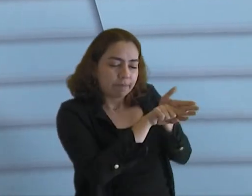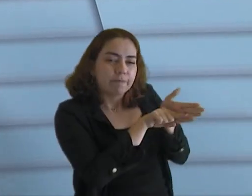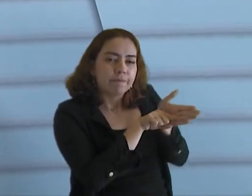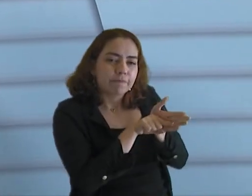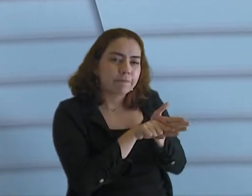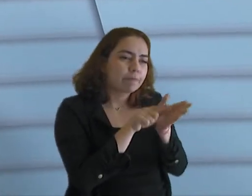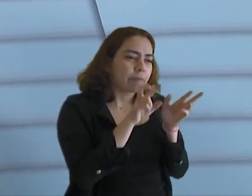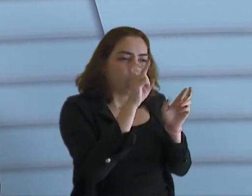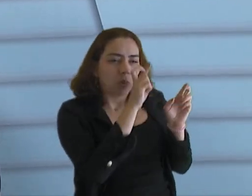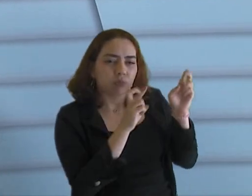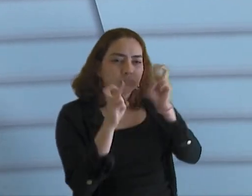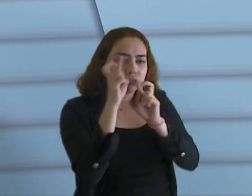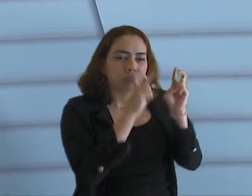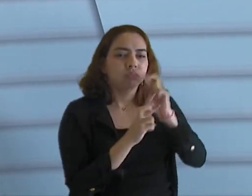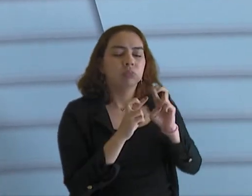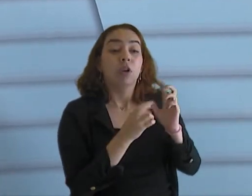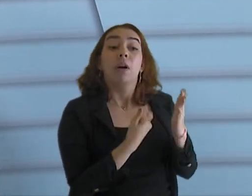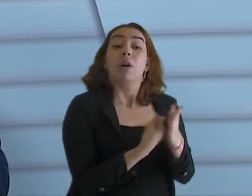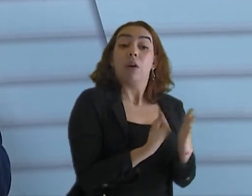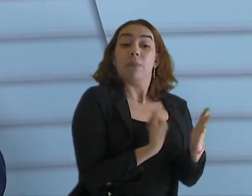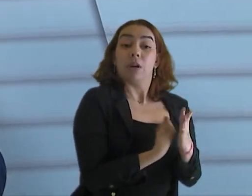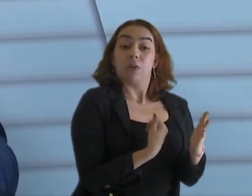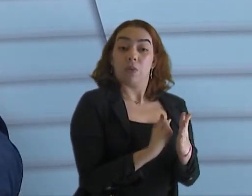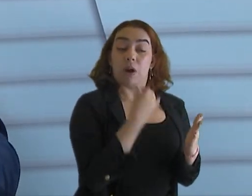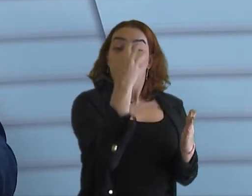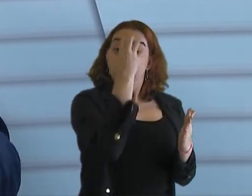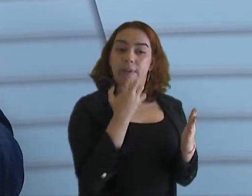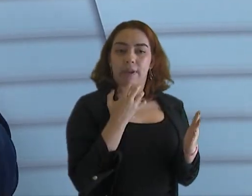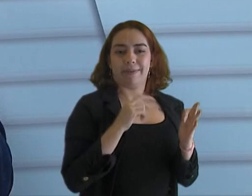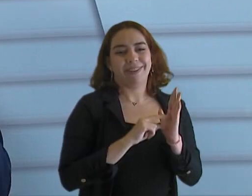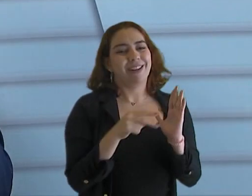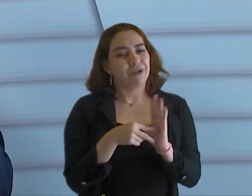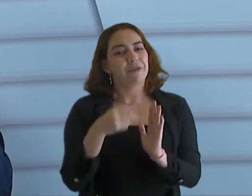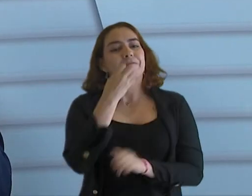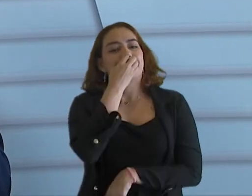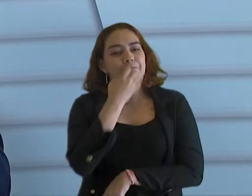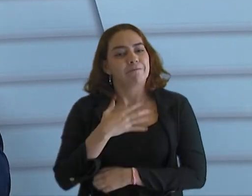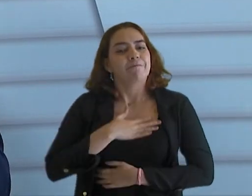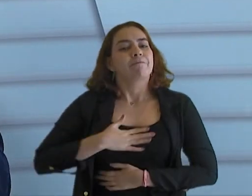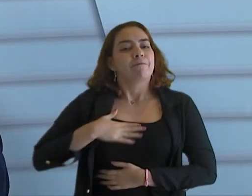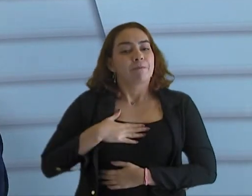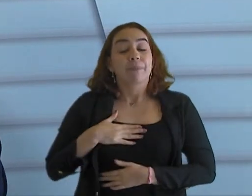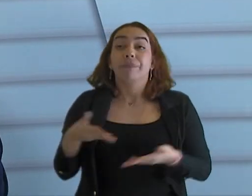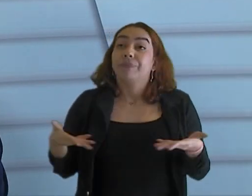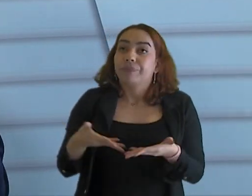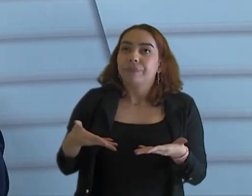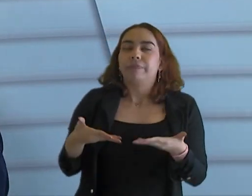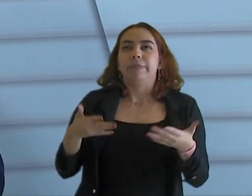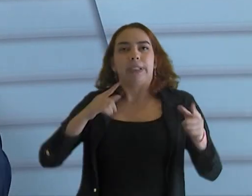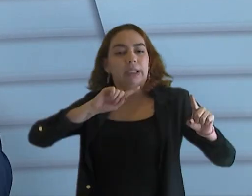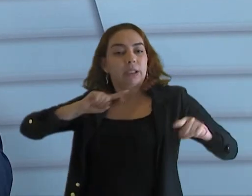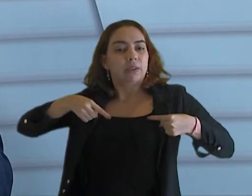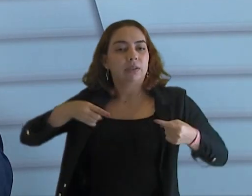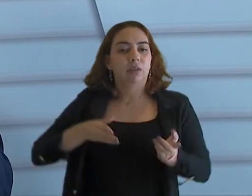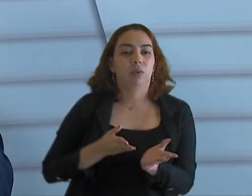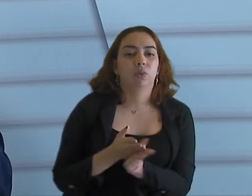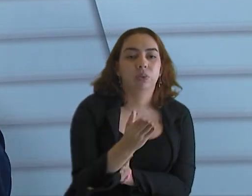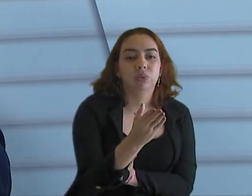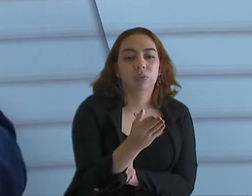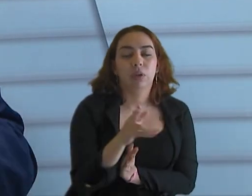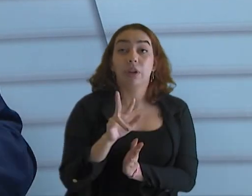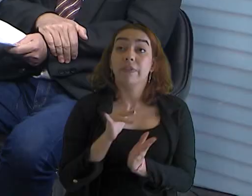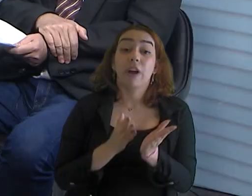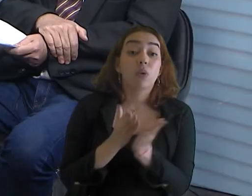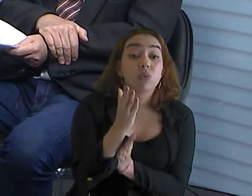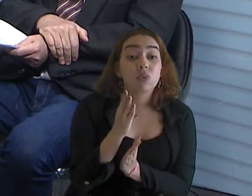bem manualizado e funciona de forma bem adequada. O que torna o nosso desafio de ir? A gente tem a obrigação de avançar. Ter um